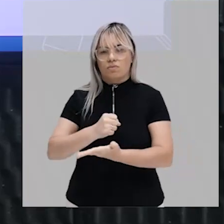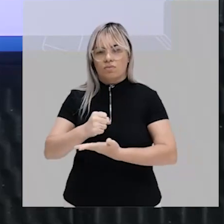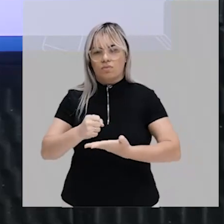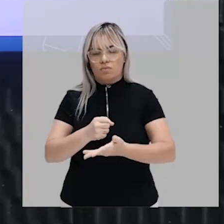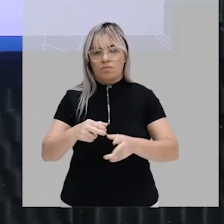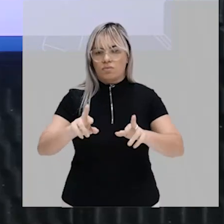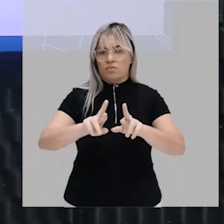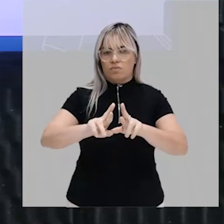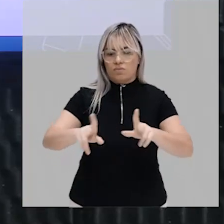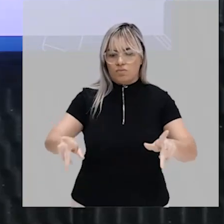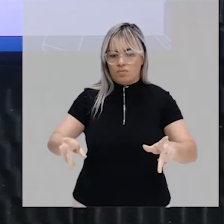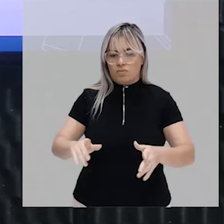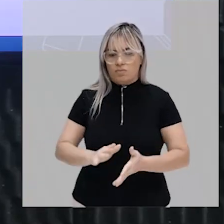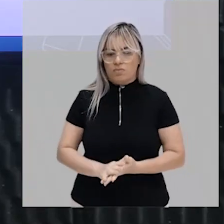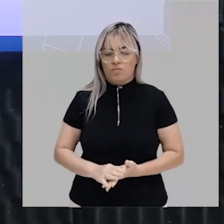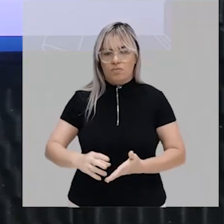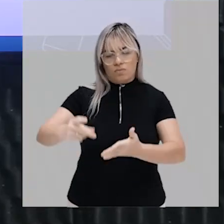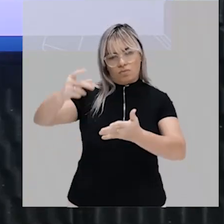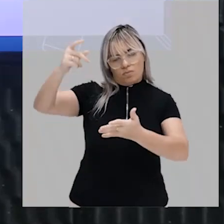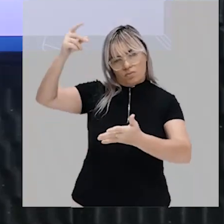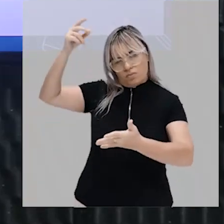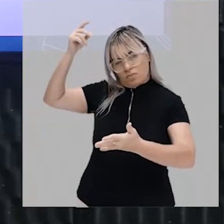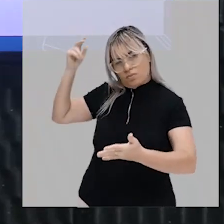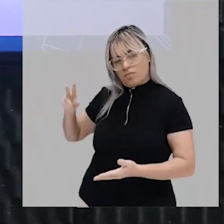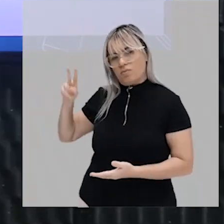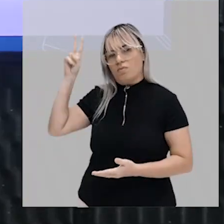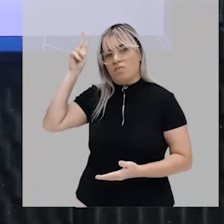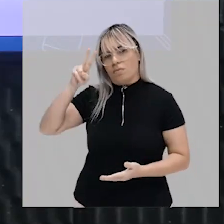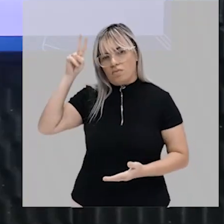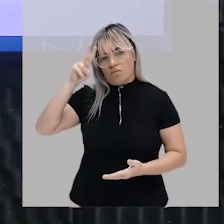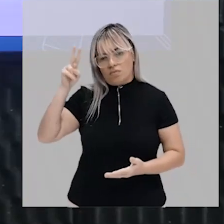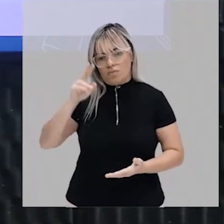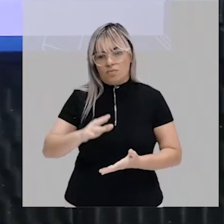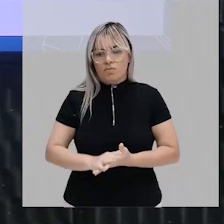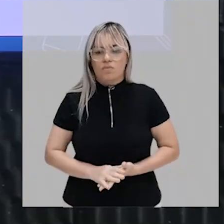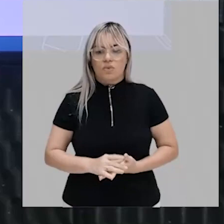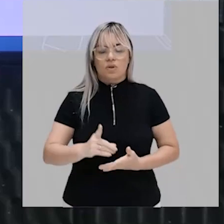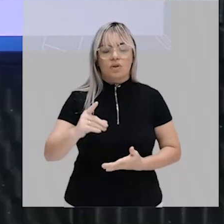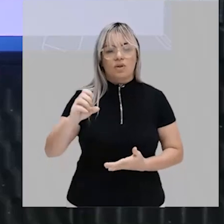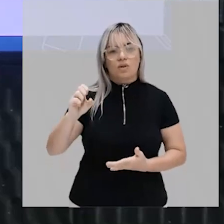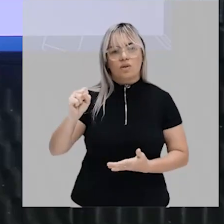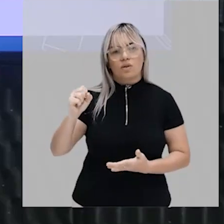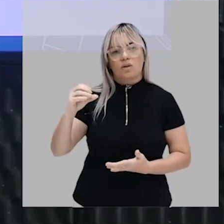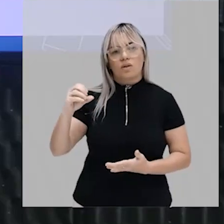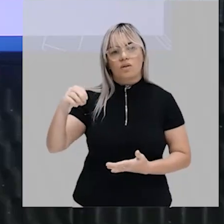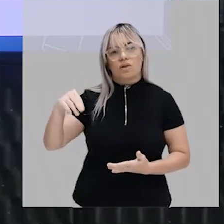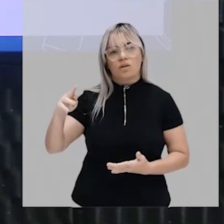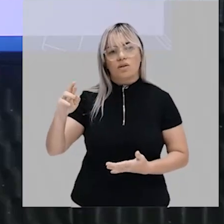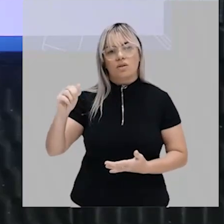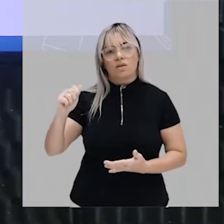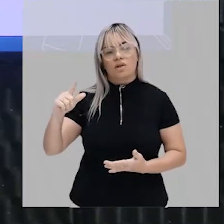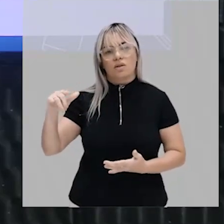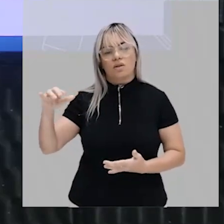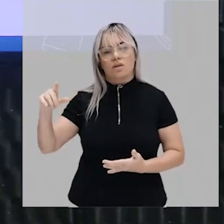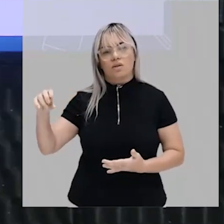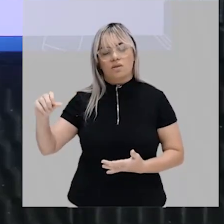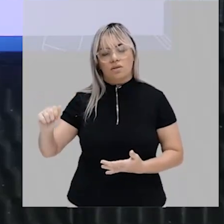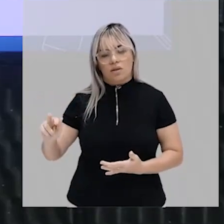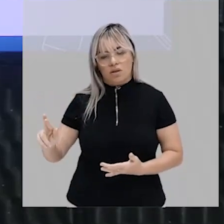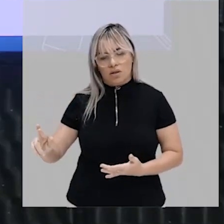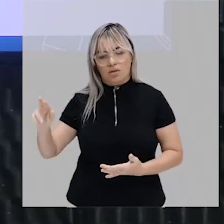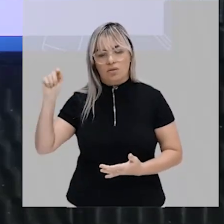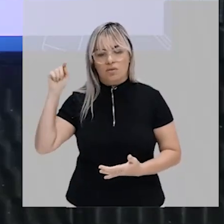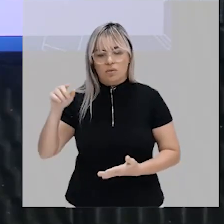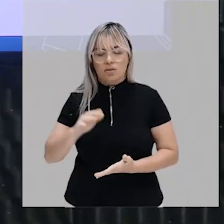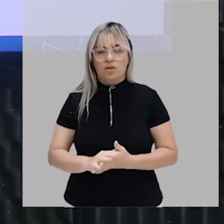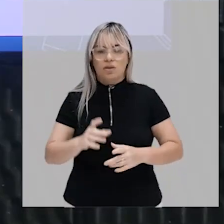a diferença maior é essa na Antiguidade você lembra de um Estado descentralizado na modernidade a preocupação com a centralização